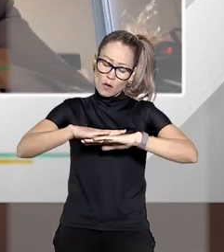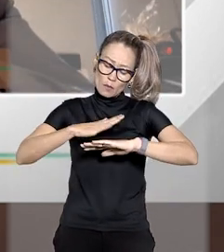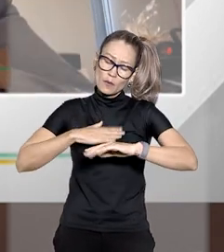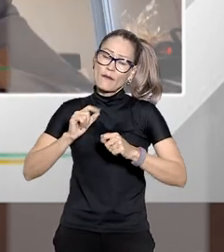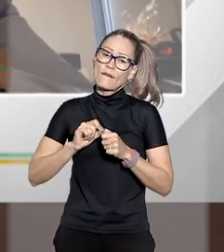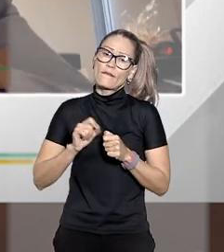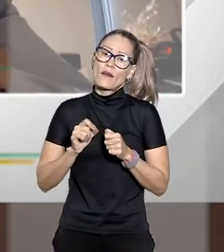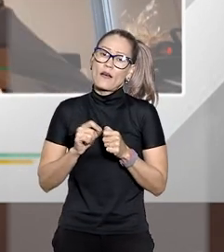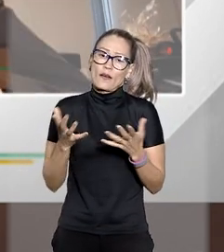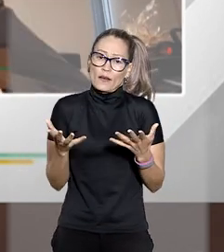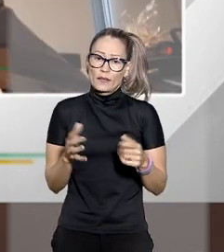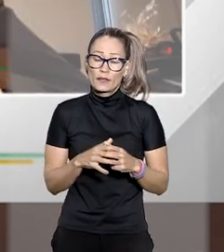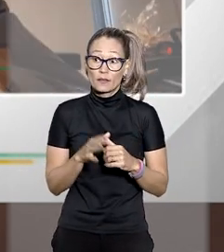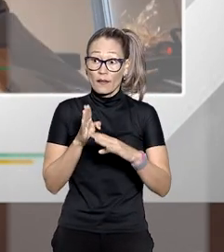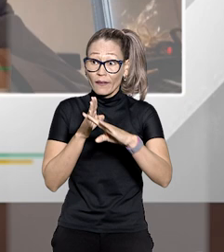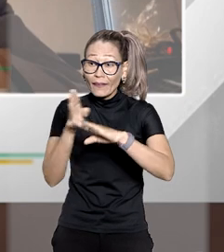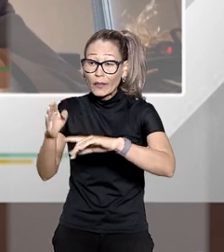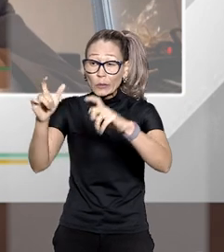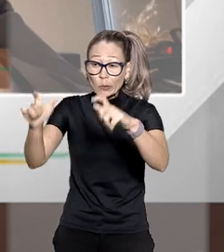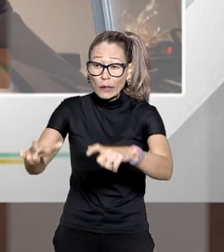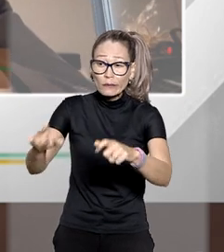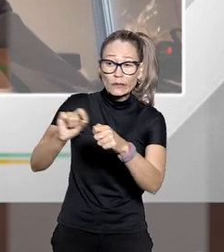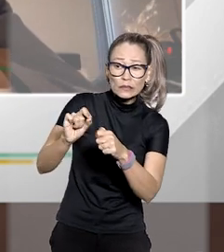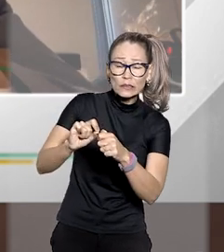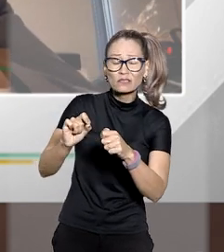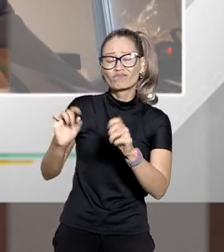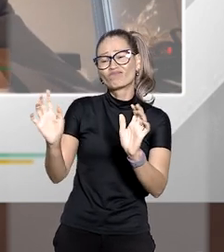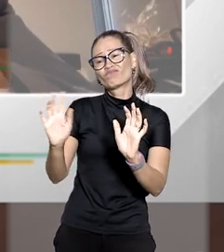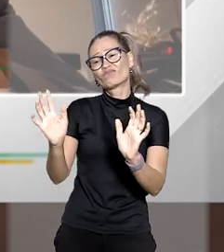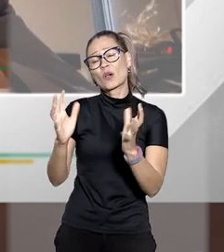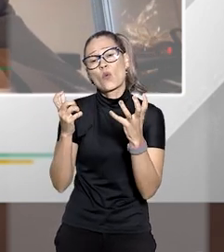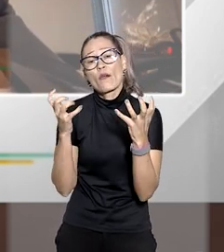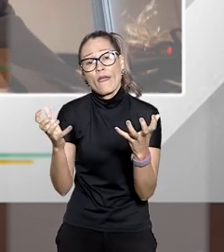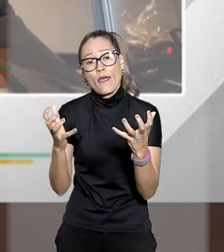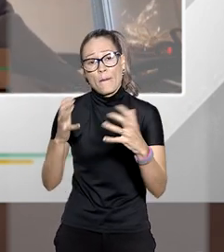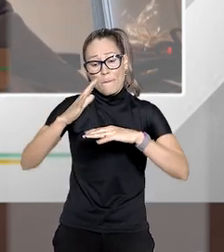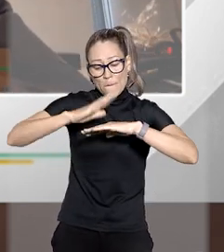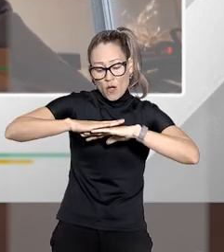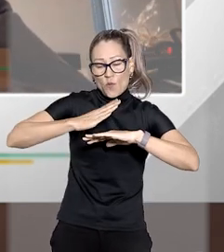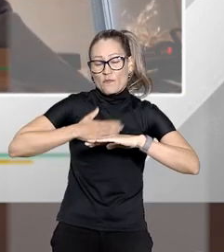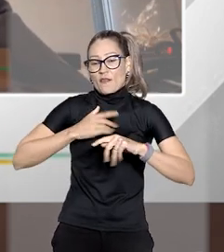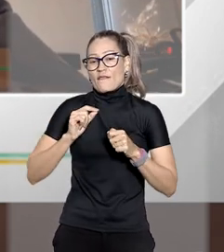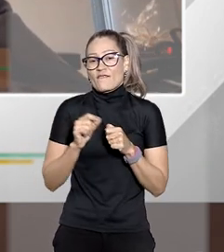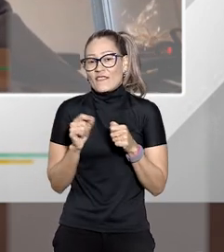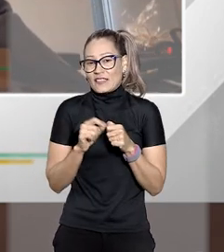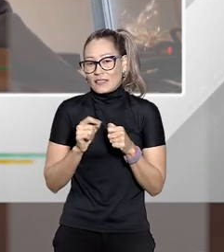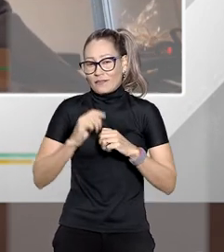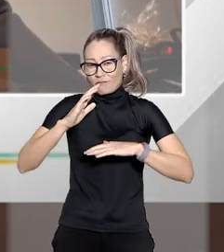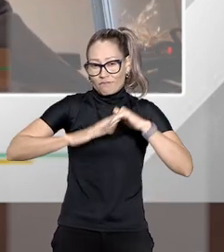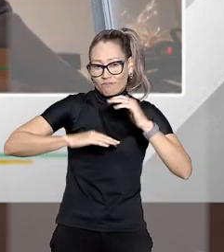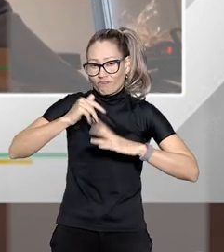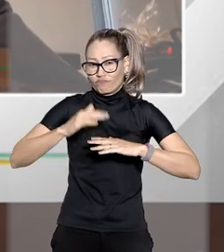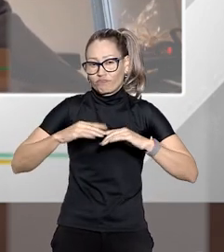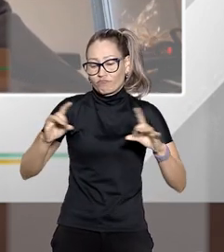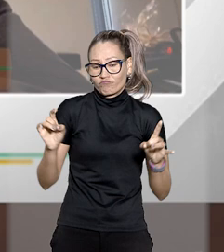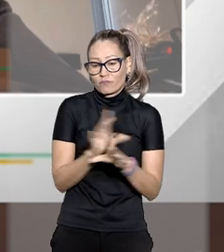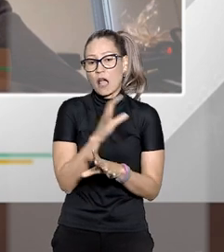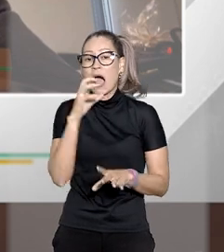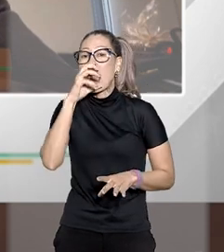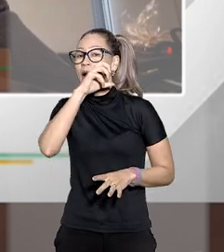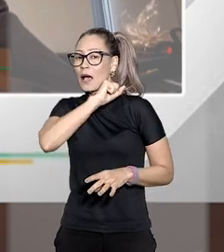mais ir até um determinado local para fazer algo ele quer fazer ali então acho que isso também